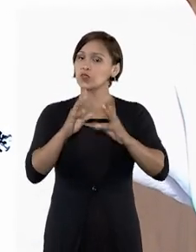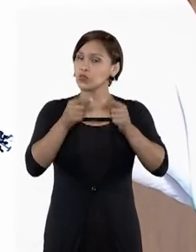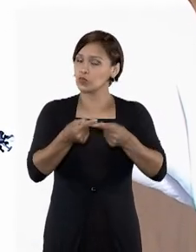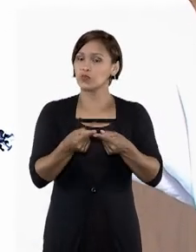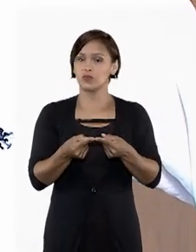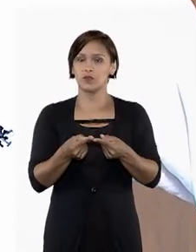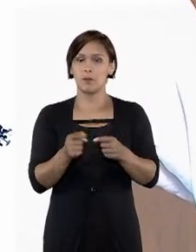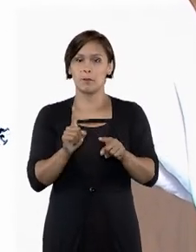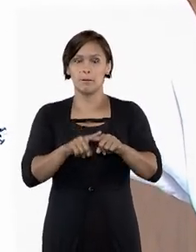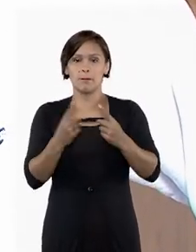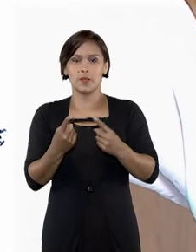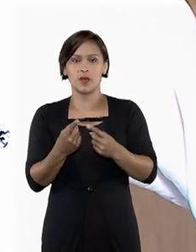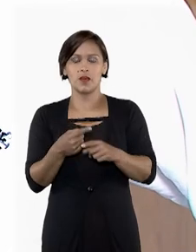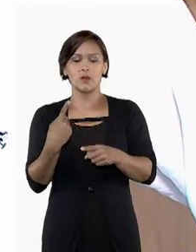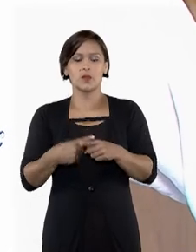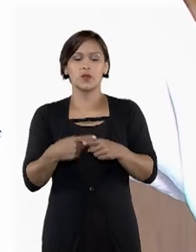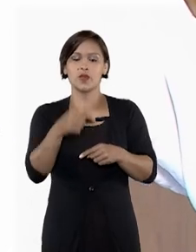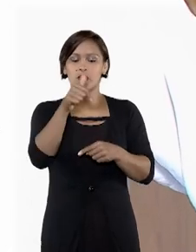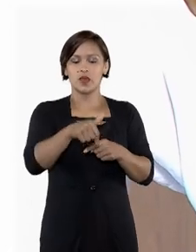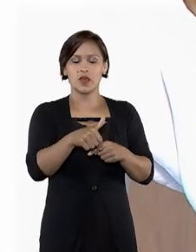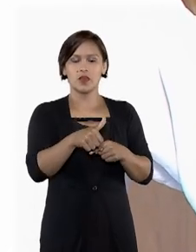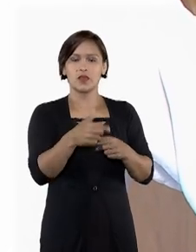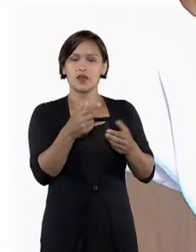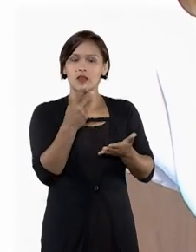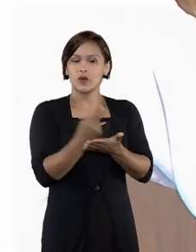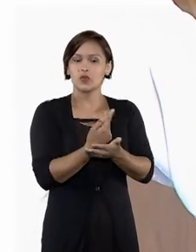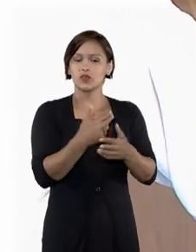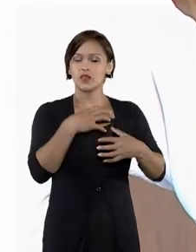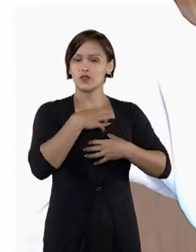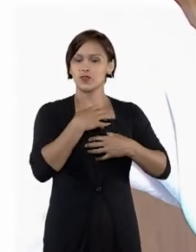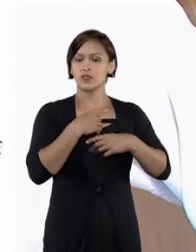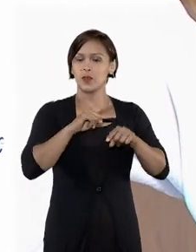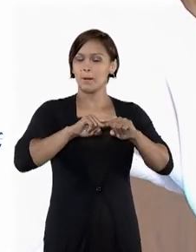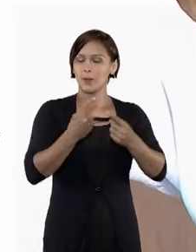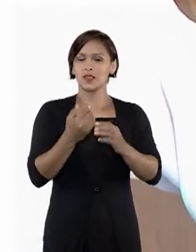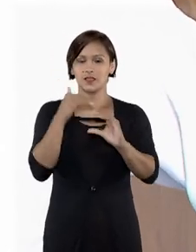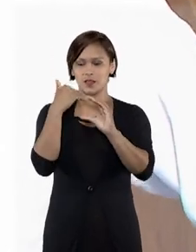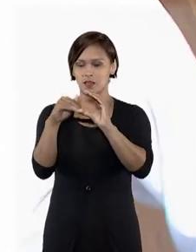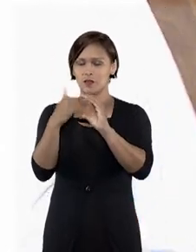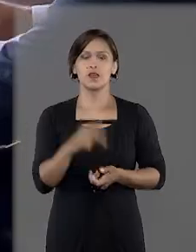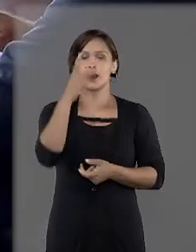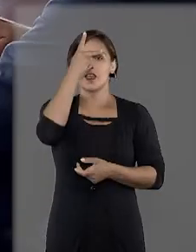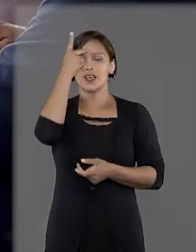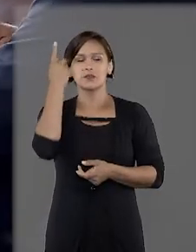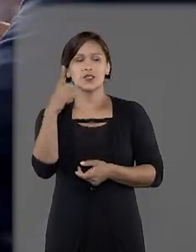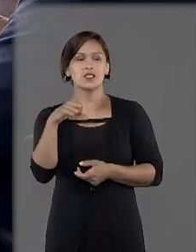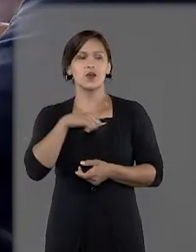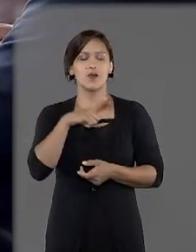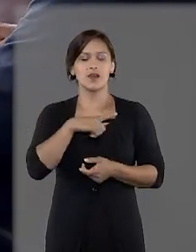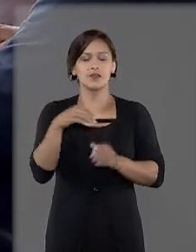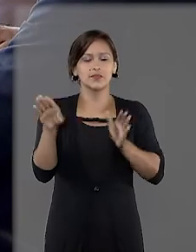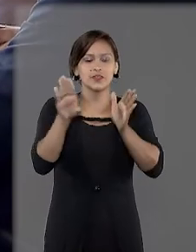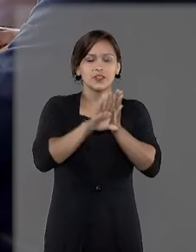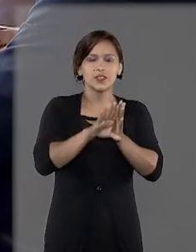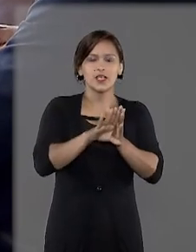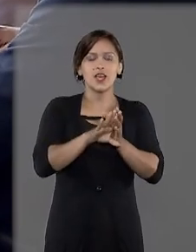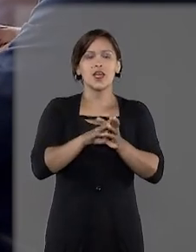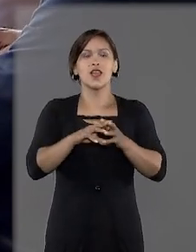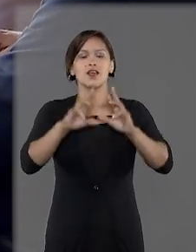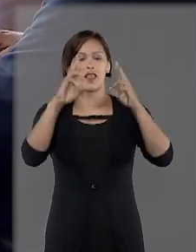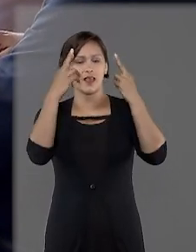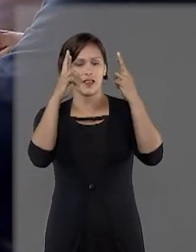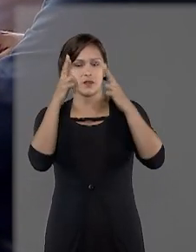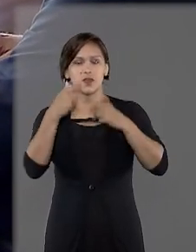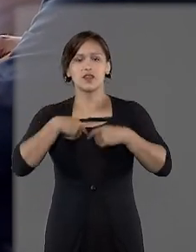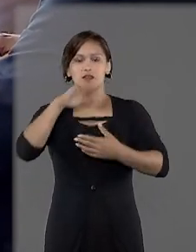porque aqui é uma coisa, agora encaminhar alguma coisa pode ser. As pessoas têm chegado ao Tribunal das